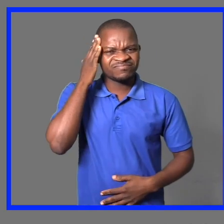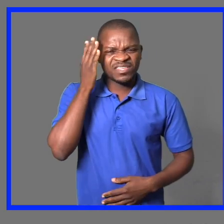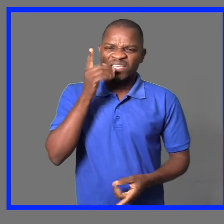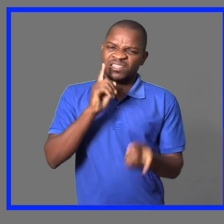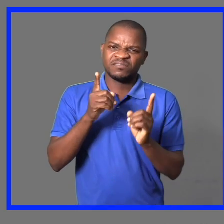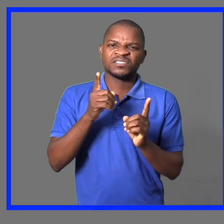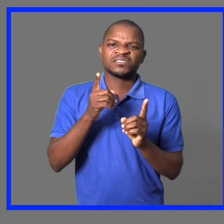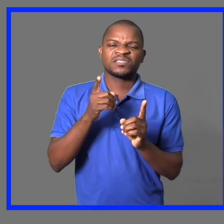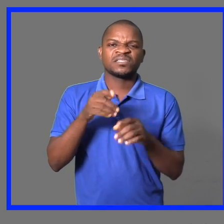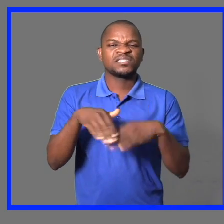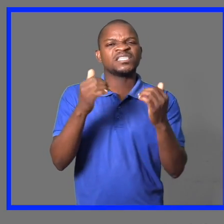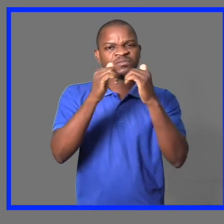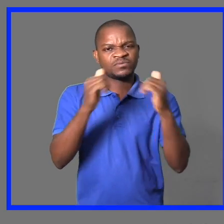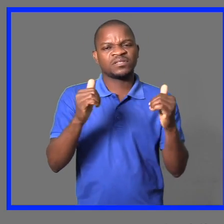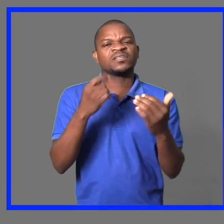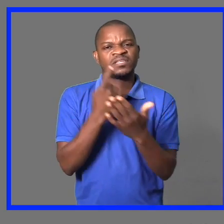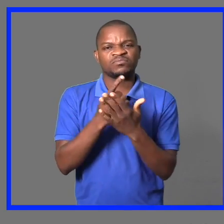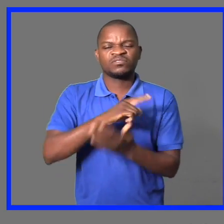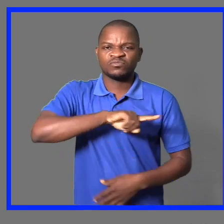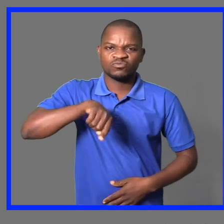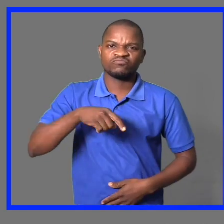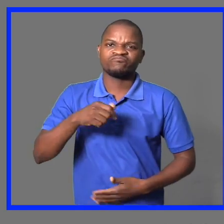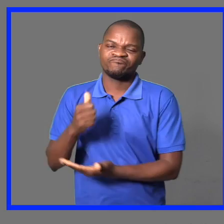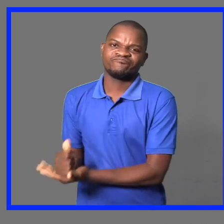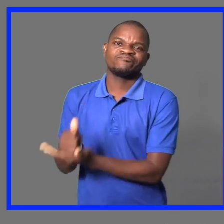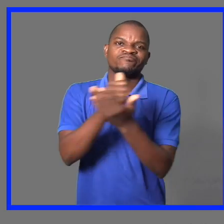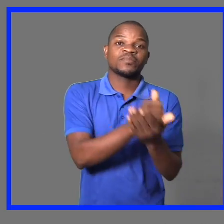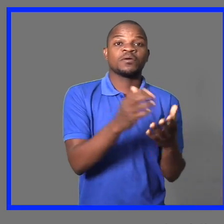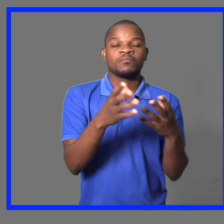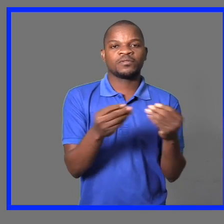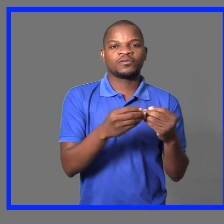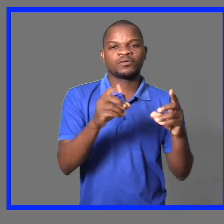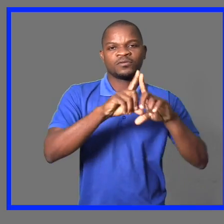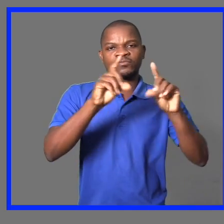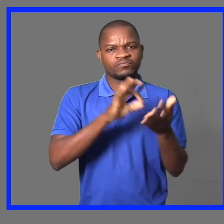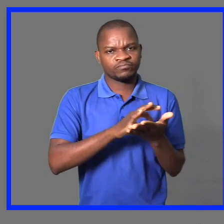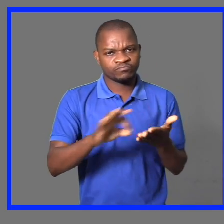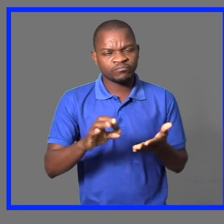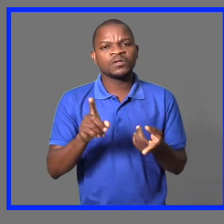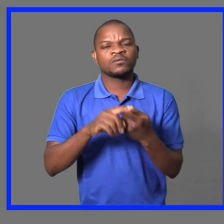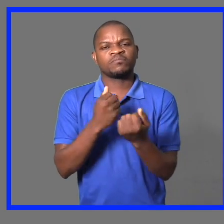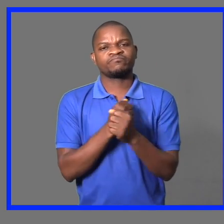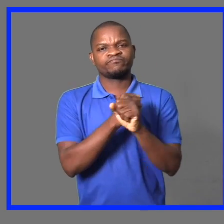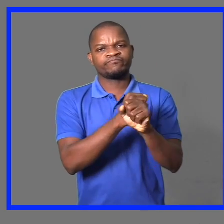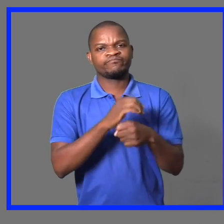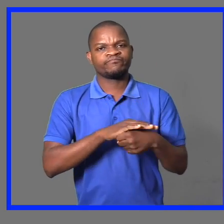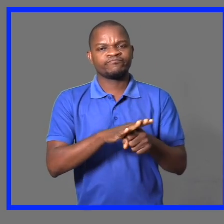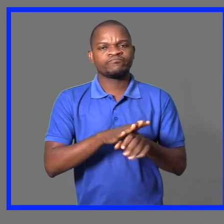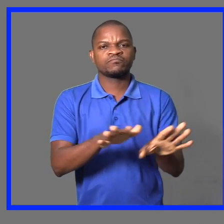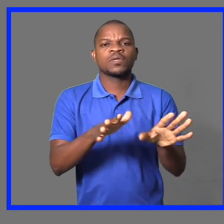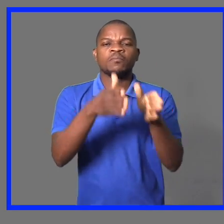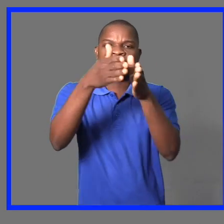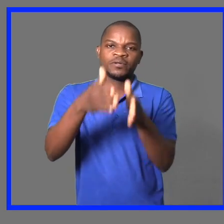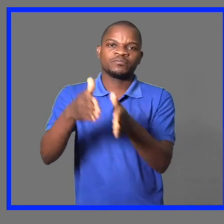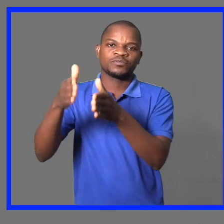nesse dia muito especial, oferecermos material de organização, assim como de proteção, as pessoas com